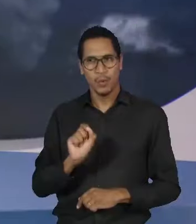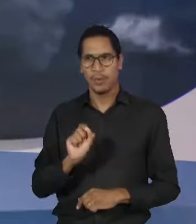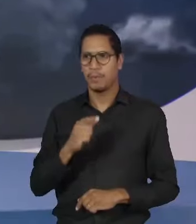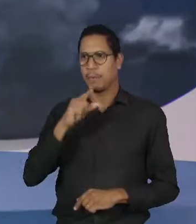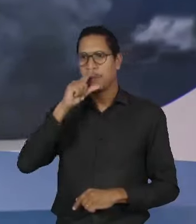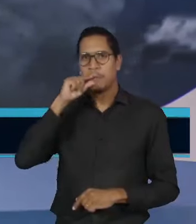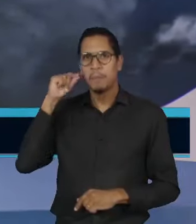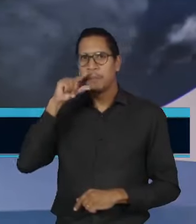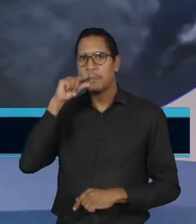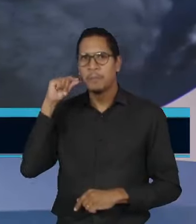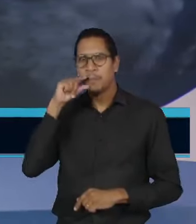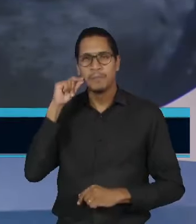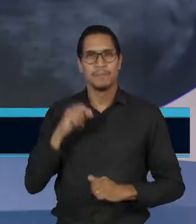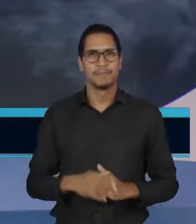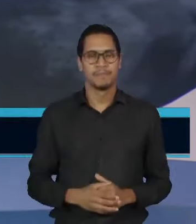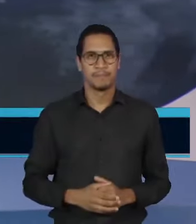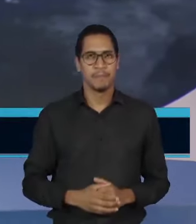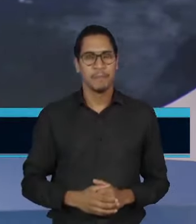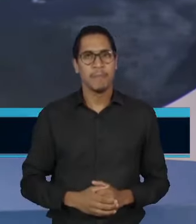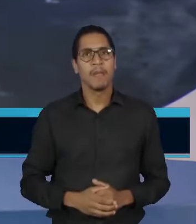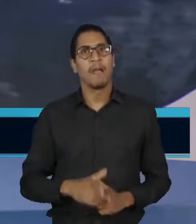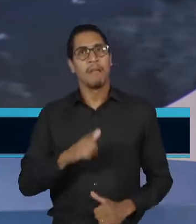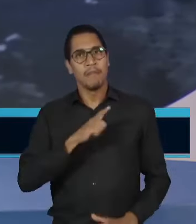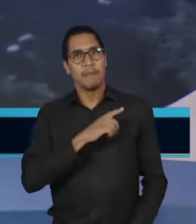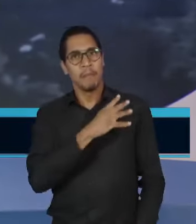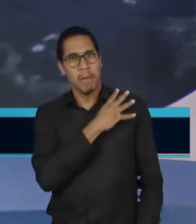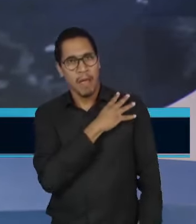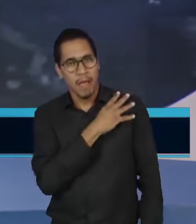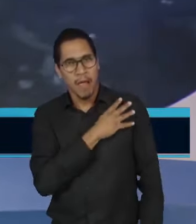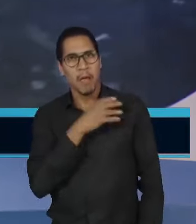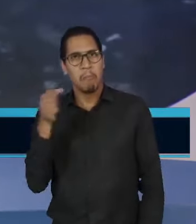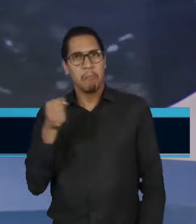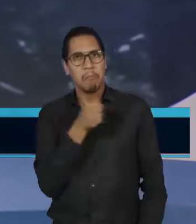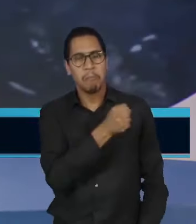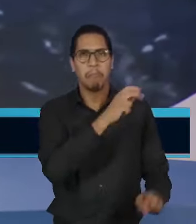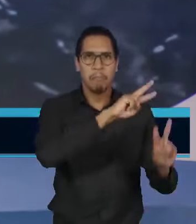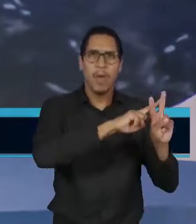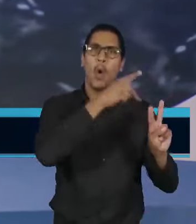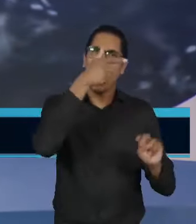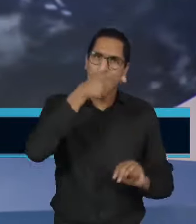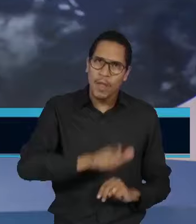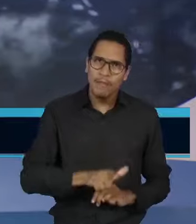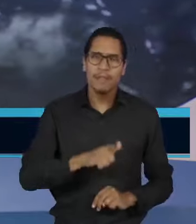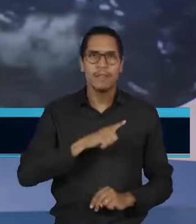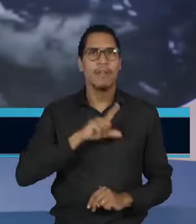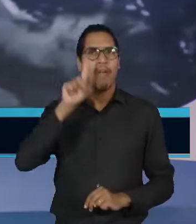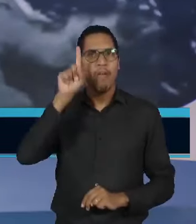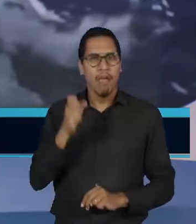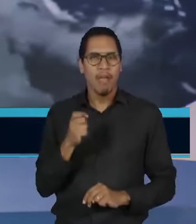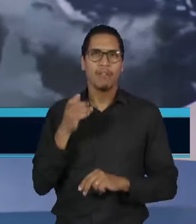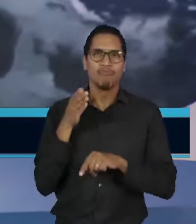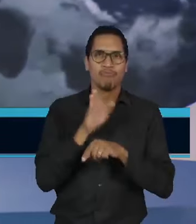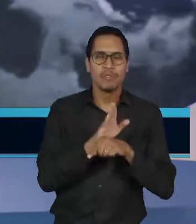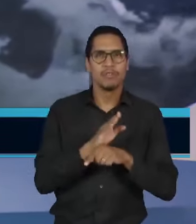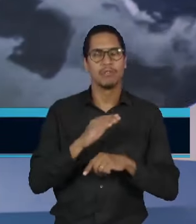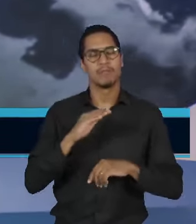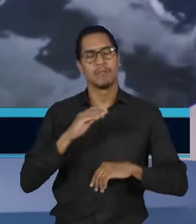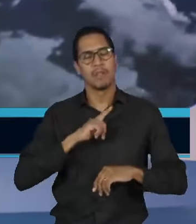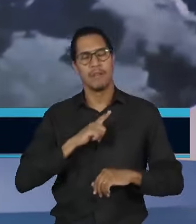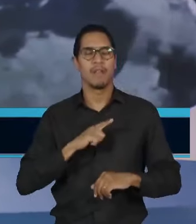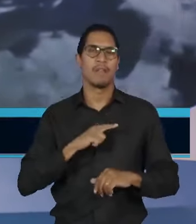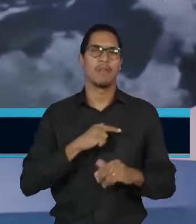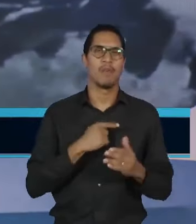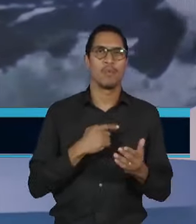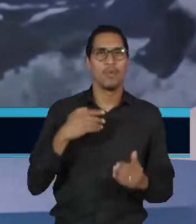Preso novamente, Tenente-Coronel Mauro Cid, ex-ajudante de ordens de Jair Bolsonaro, negou em depoimento